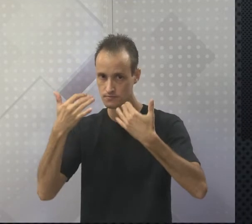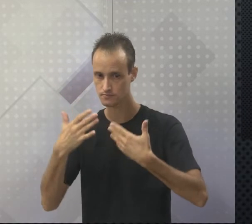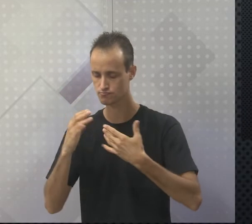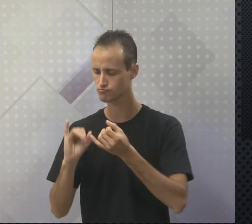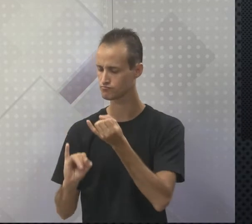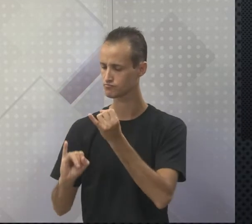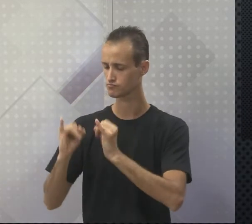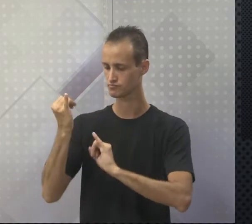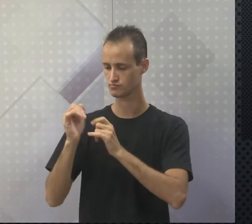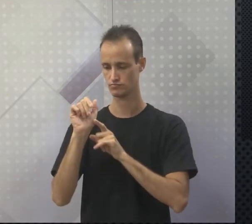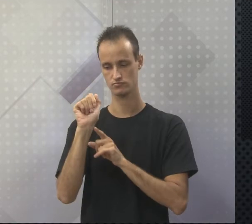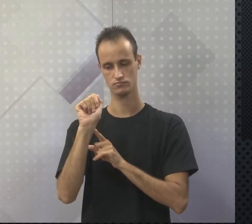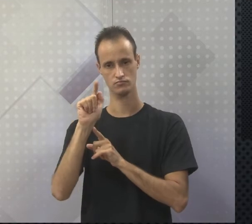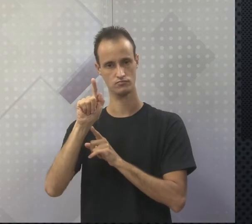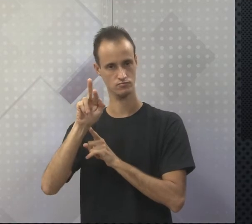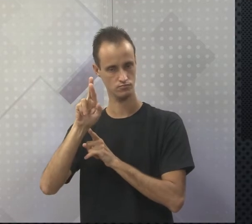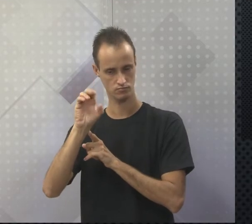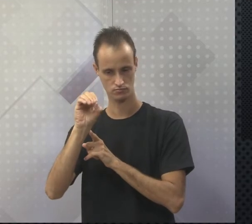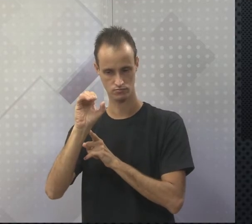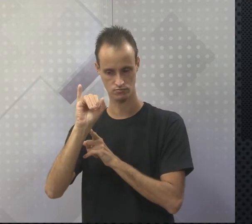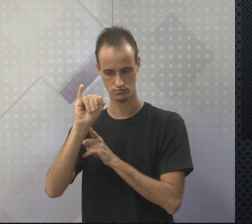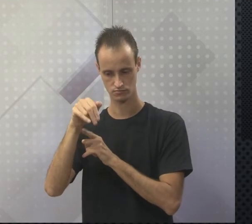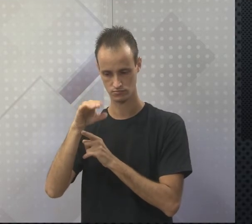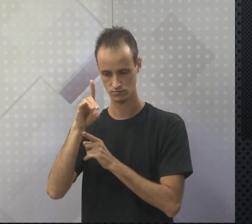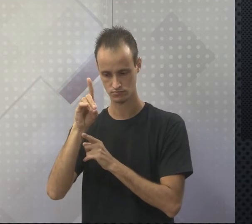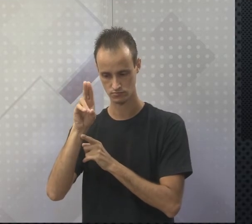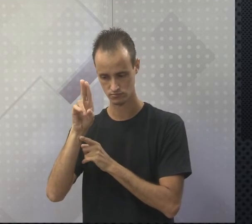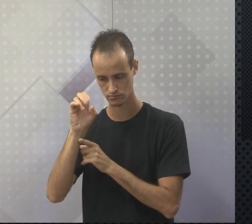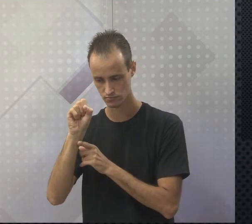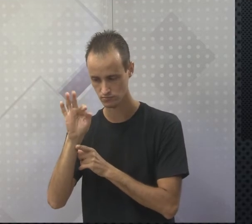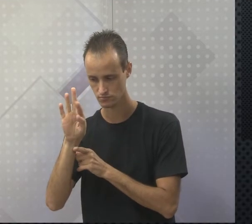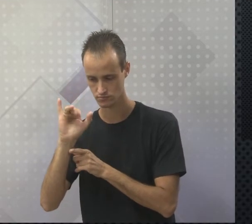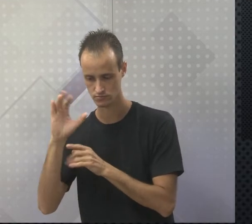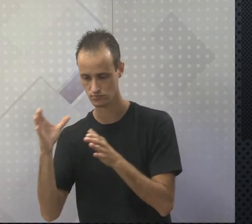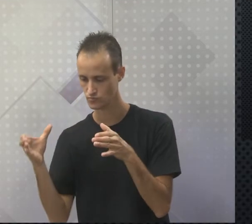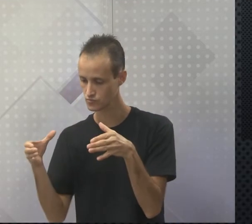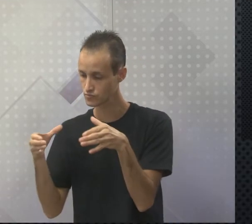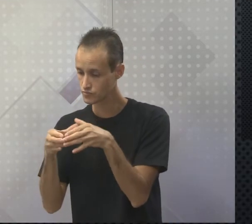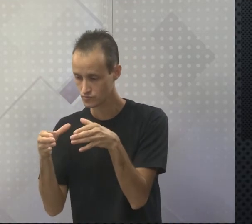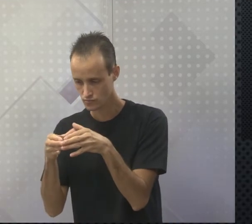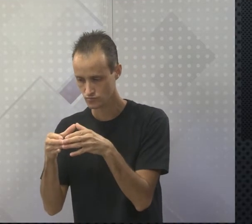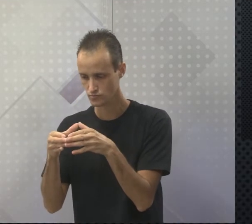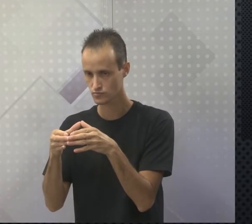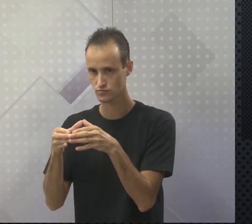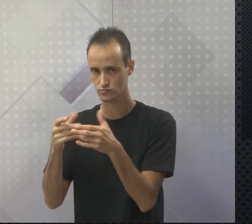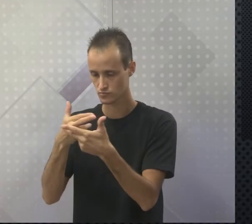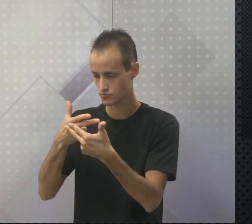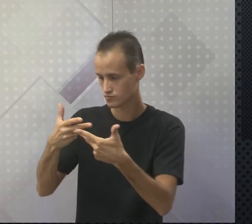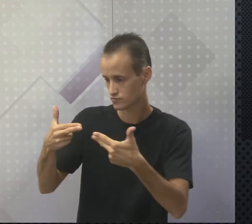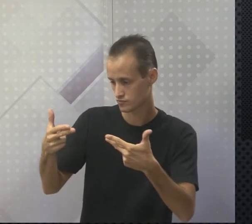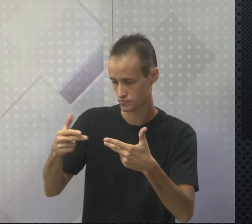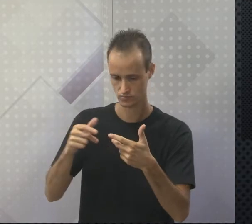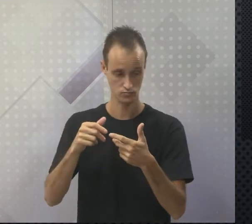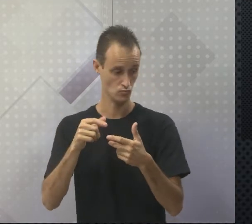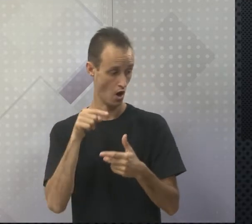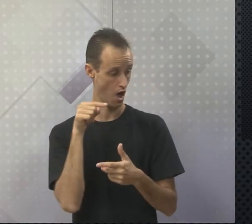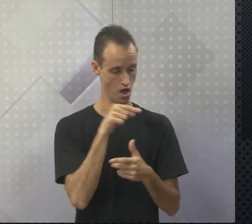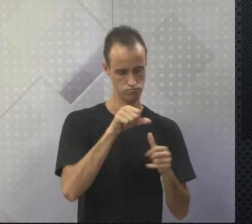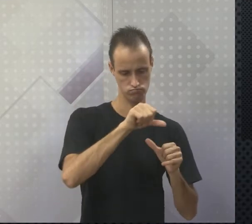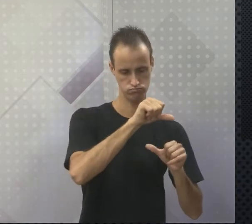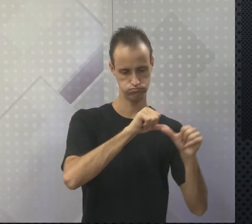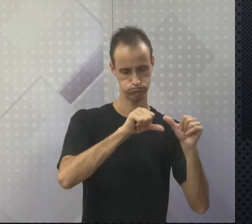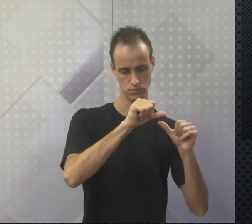indústria, que é chamada de agroindústria, consiste no conjunto de atividades relacionadas à transformação da matéria-prima,